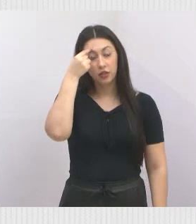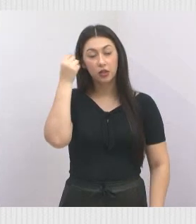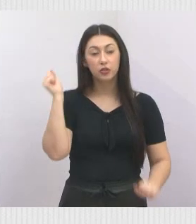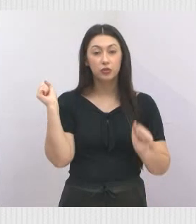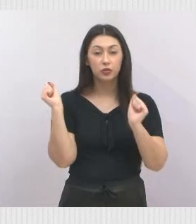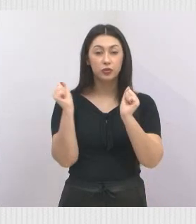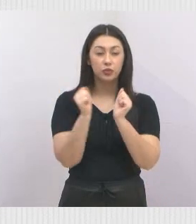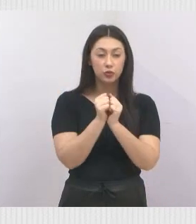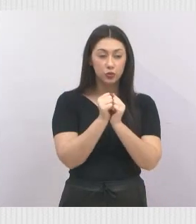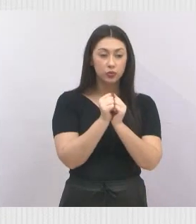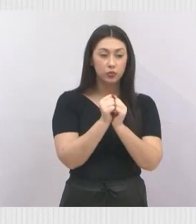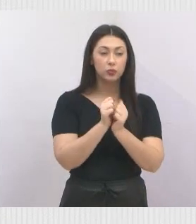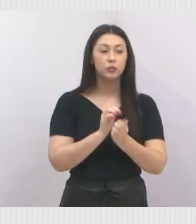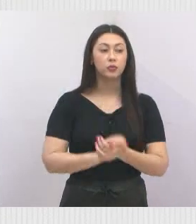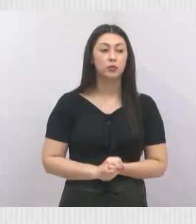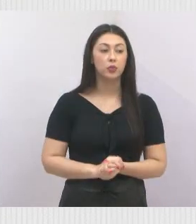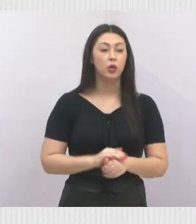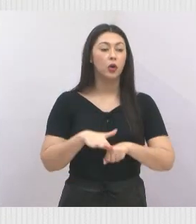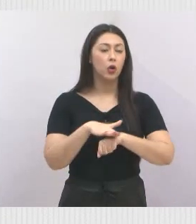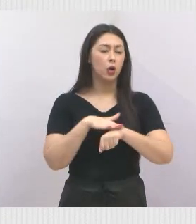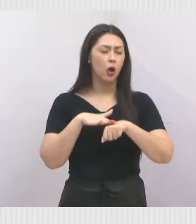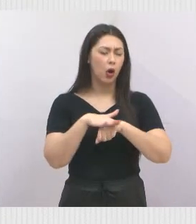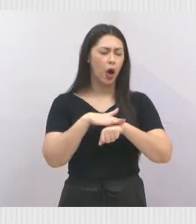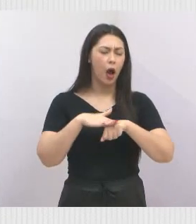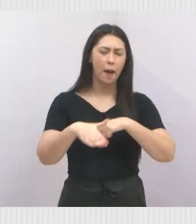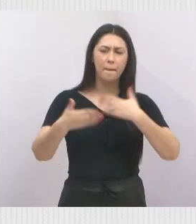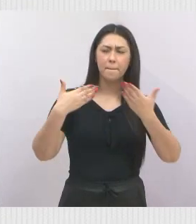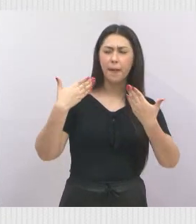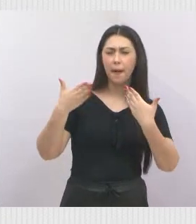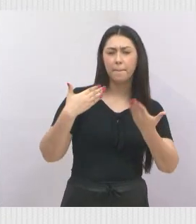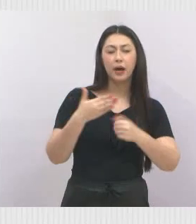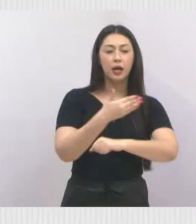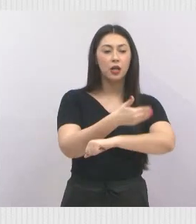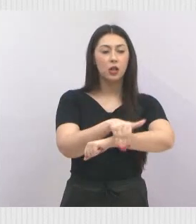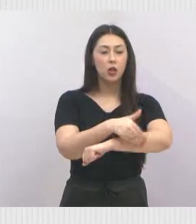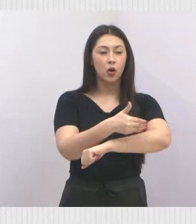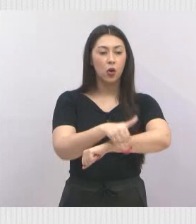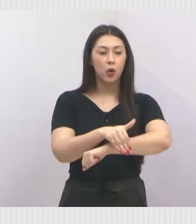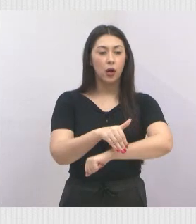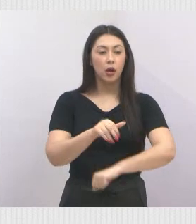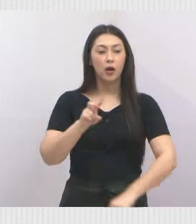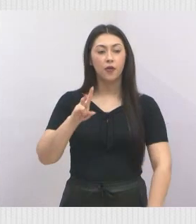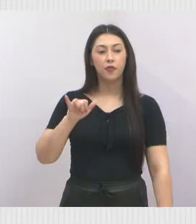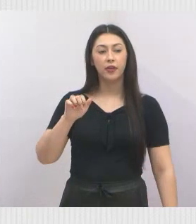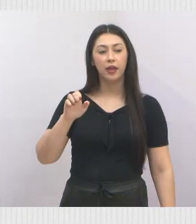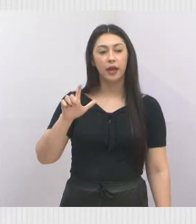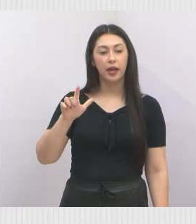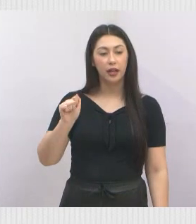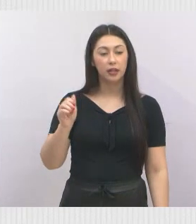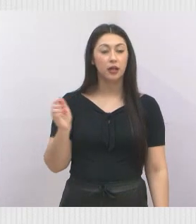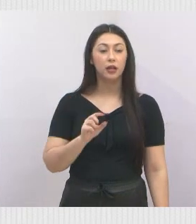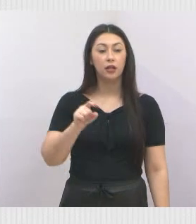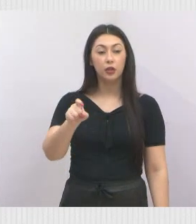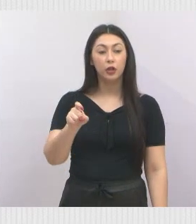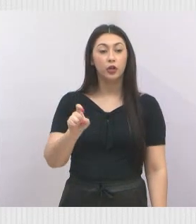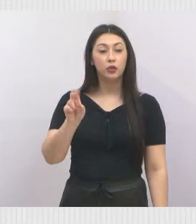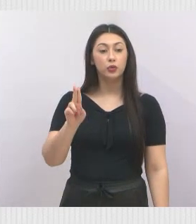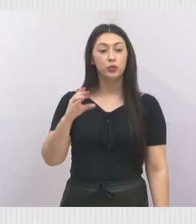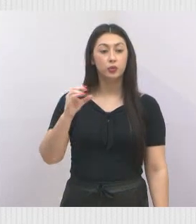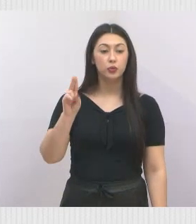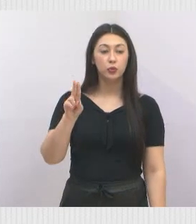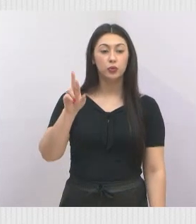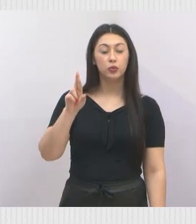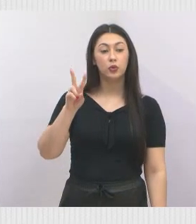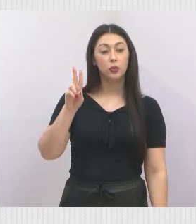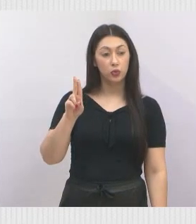esteve conosco lá. Conversamos bastante na Viela Chucuru, a Viela onde entrou no programa